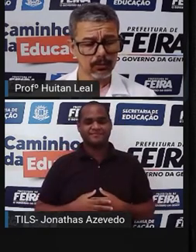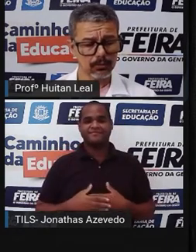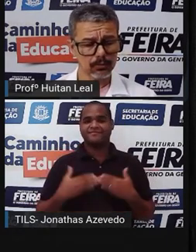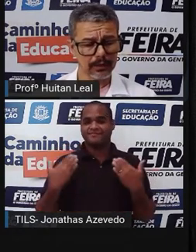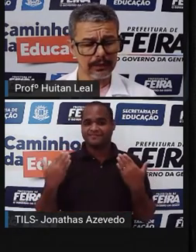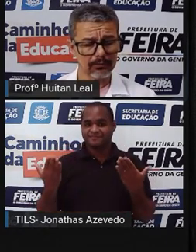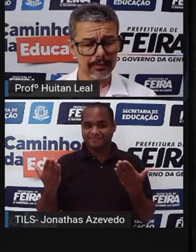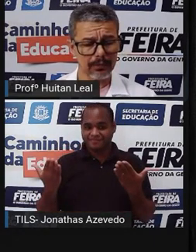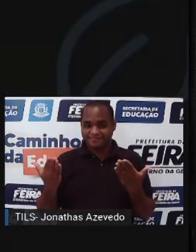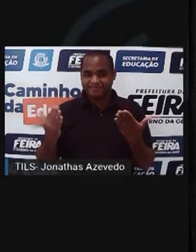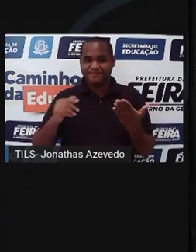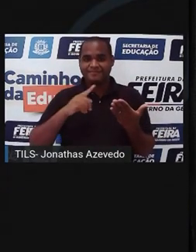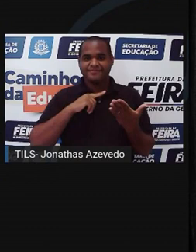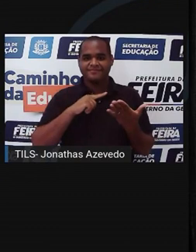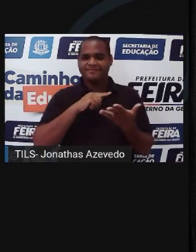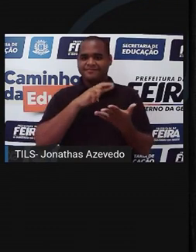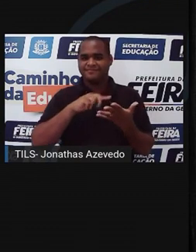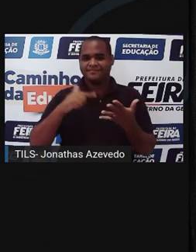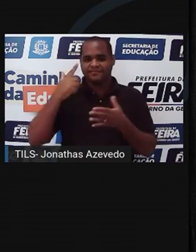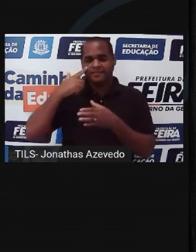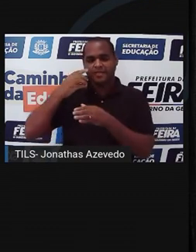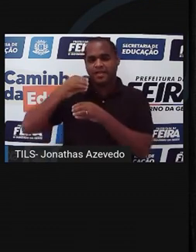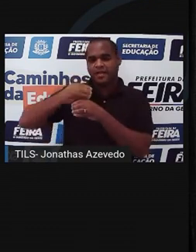Recluso em uma alta trânsula,